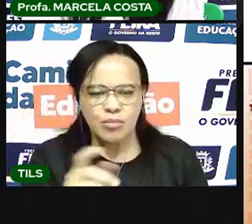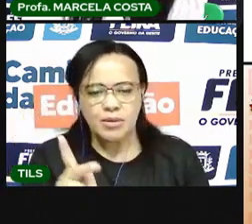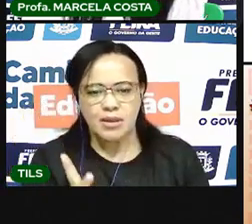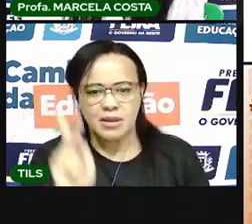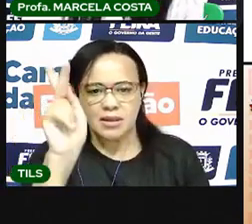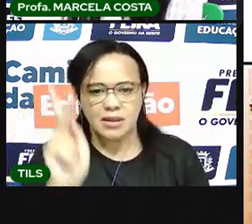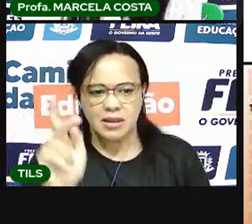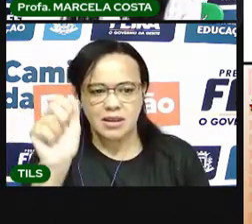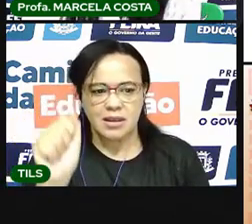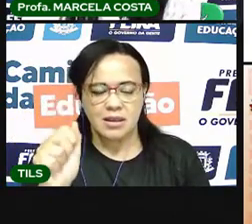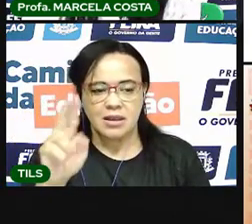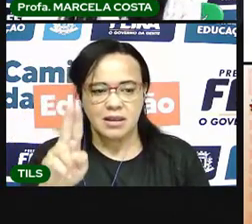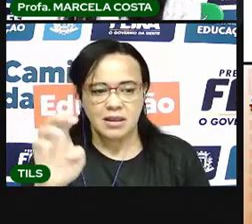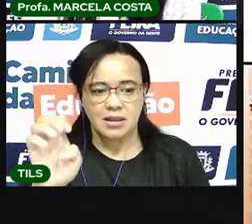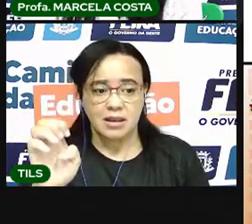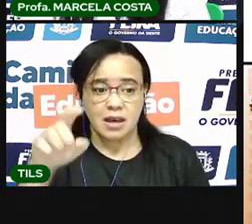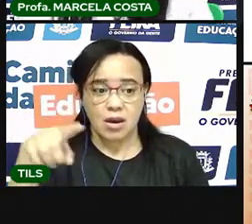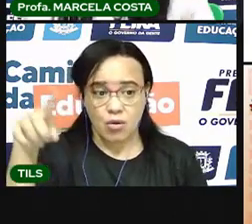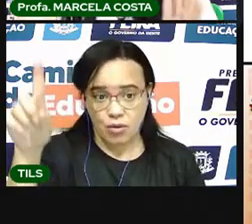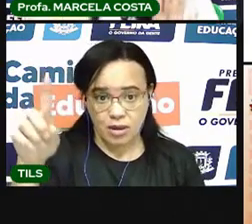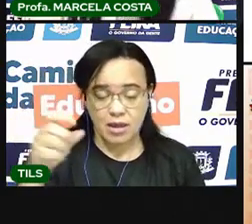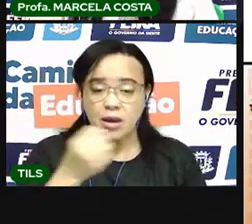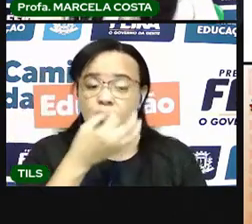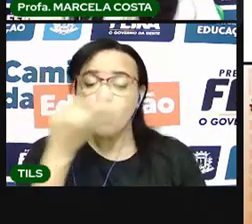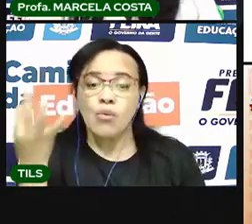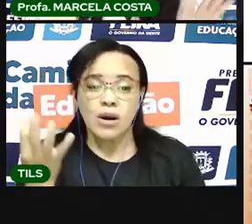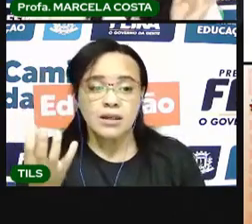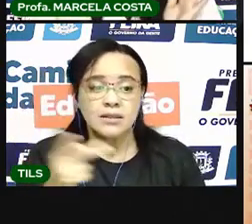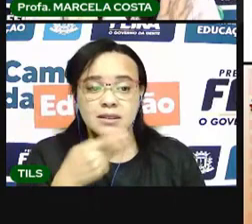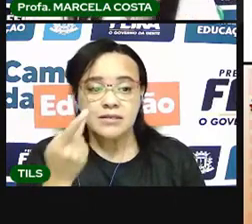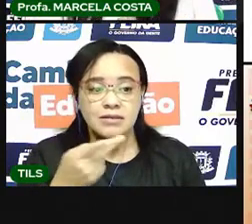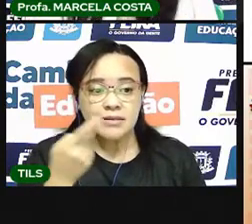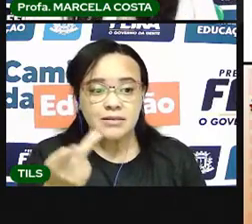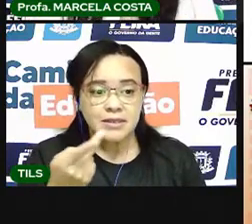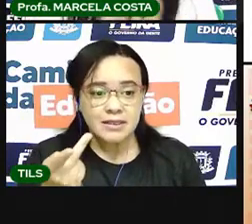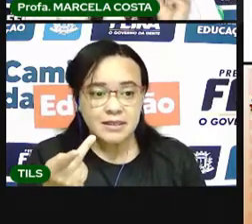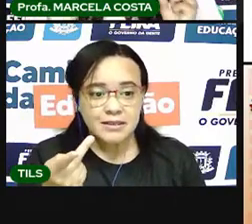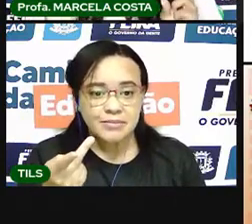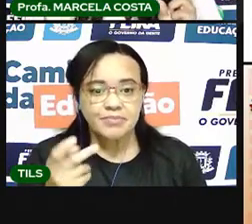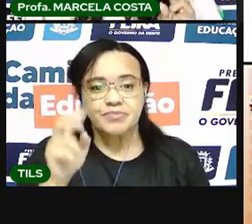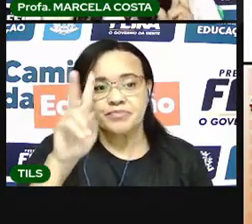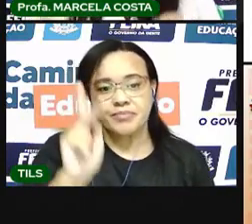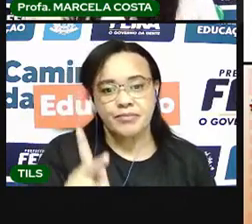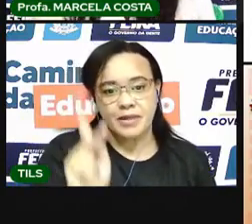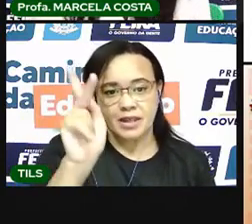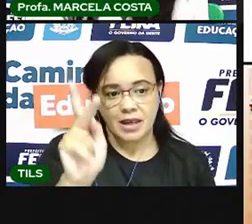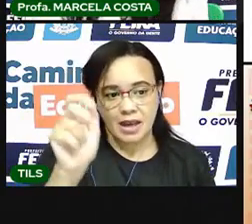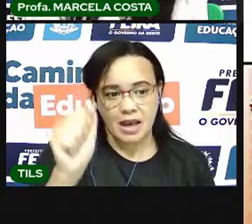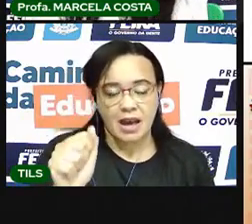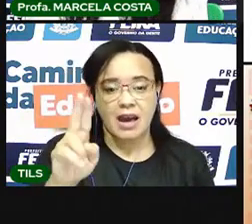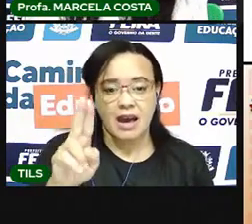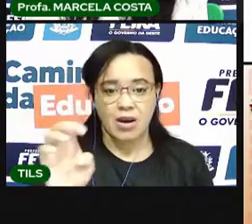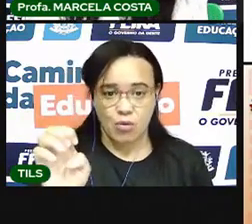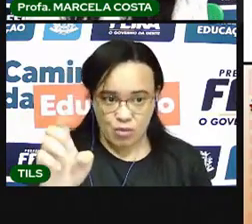Quantas vezes você abriu a boca para falar? Cá-U-E. Cá-U Duas vezes.